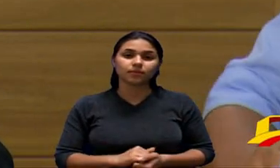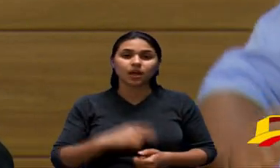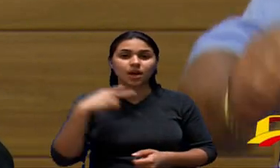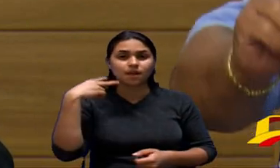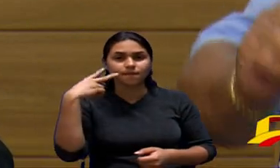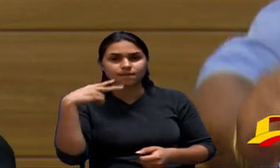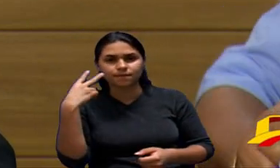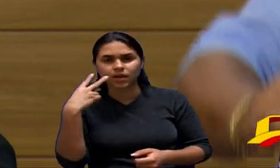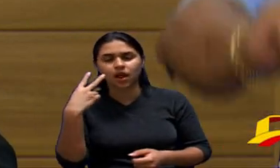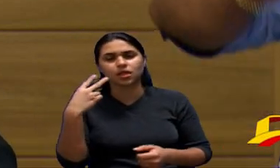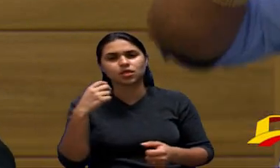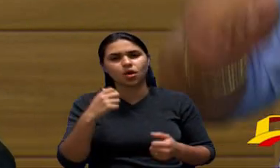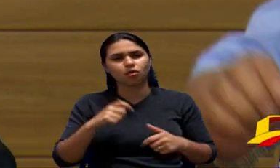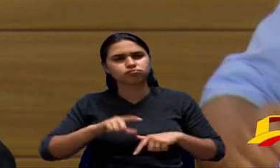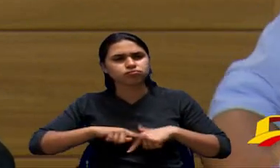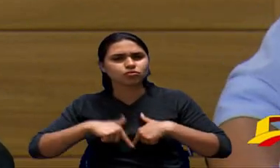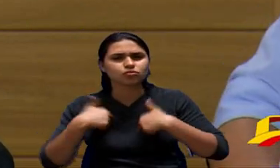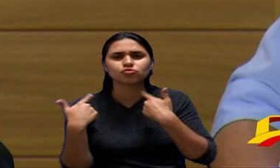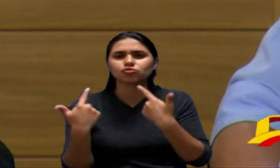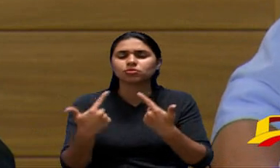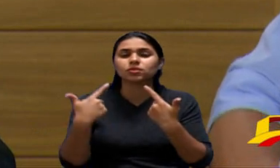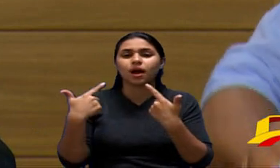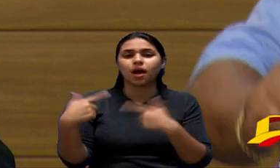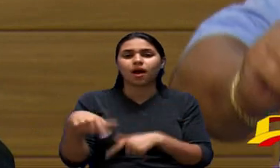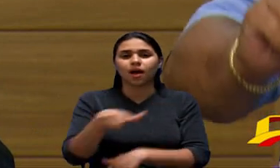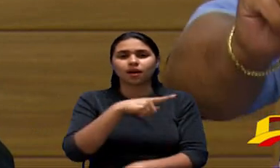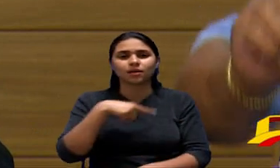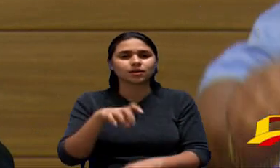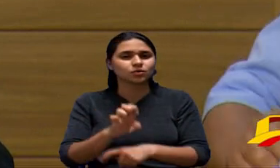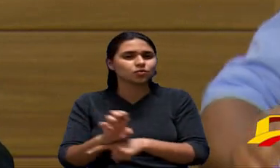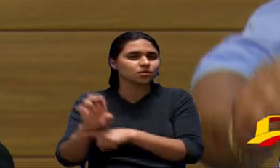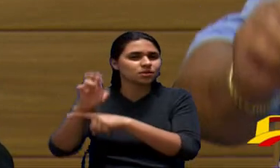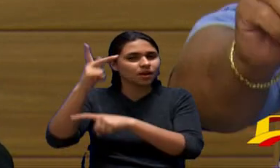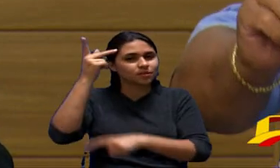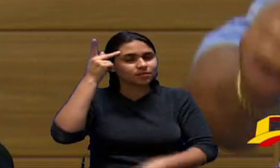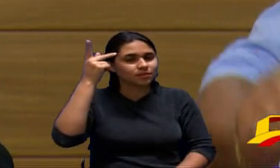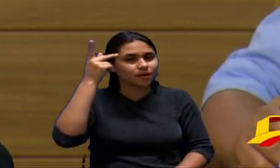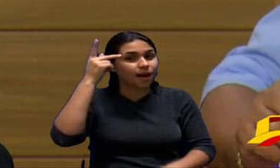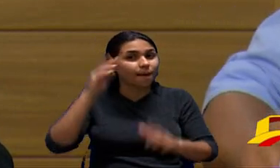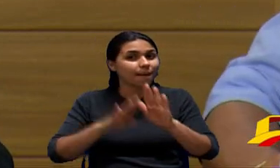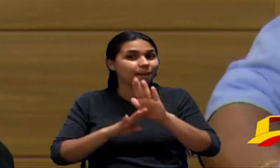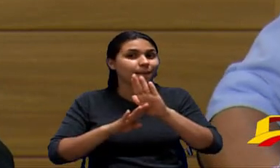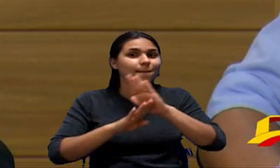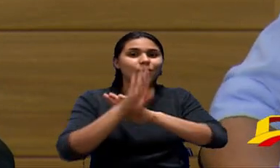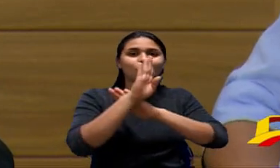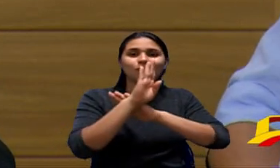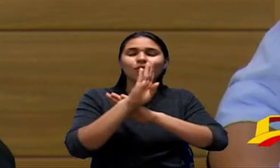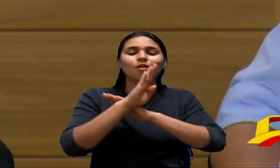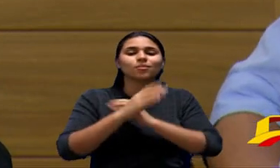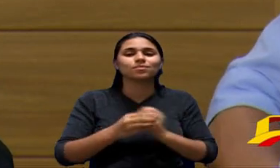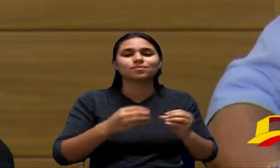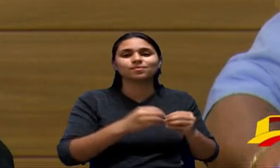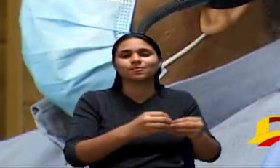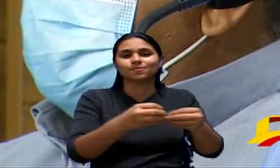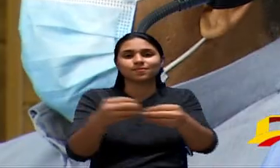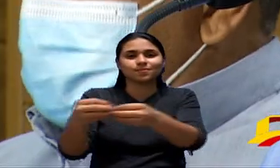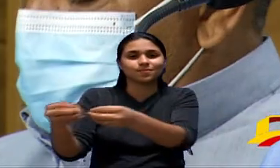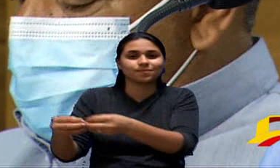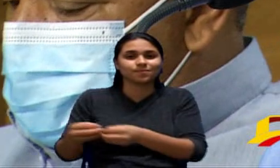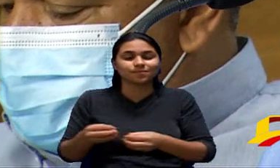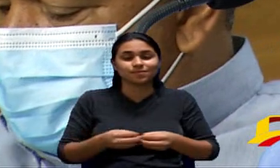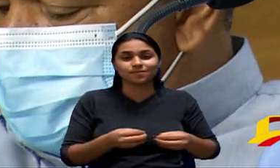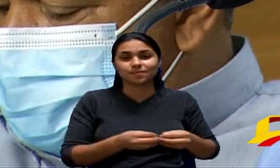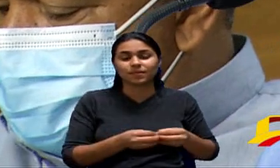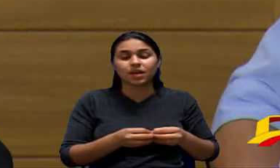vereadores de São Paulo do estado de São Paulo que aprovaram em mais de 30 municípios importantes da lei